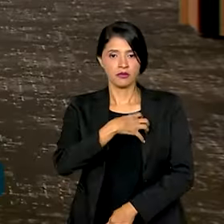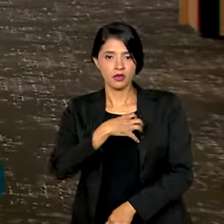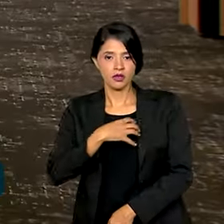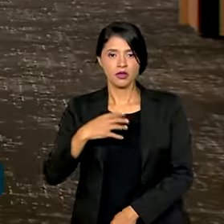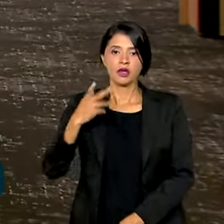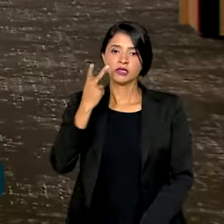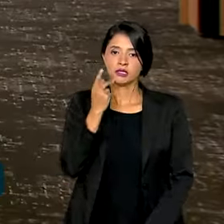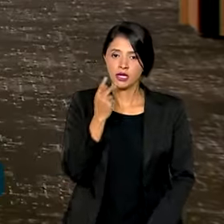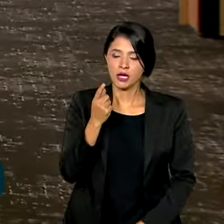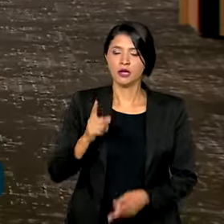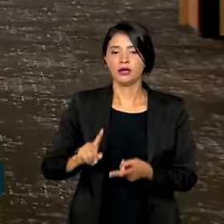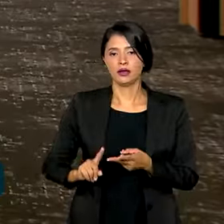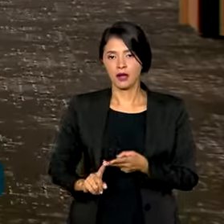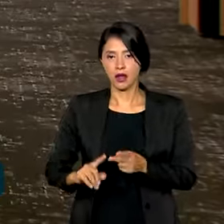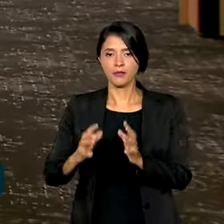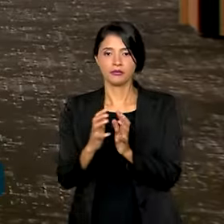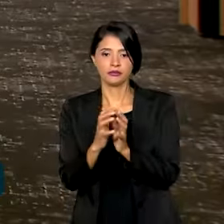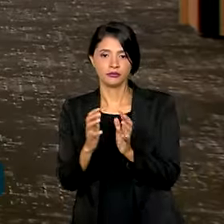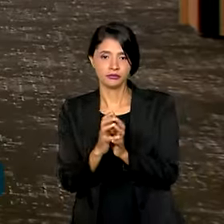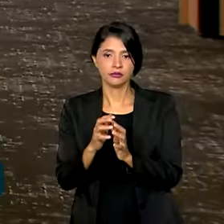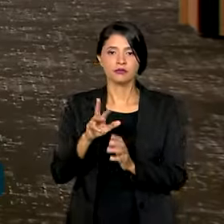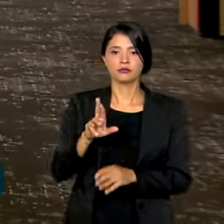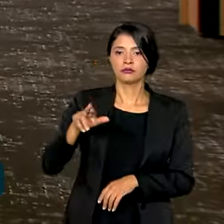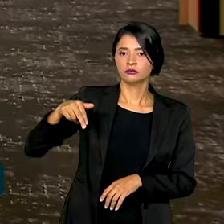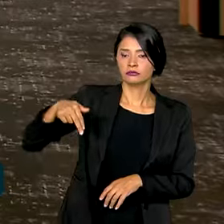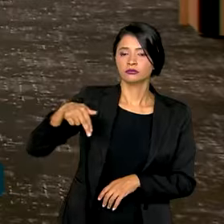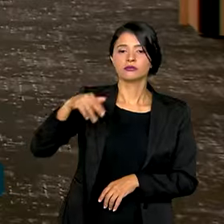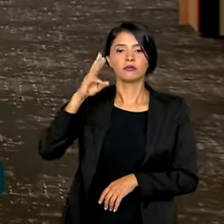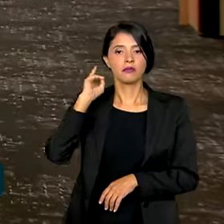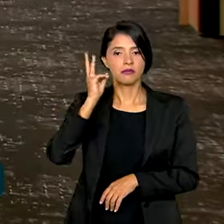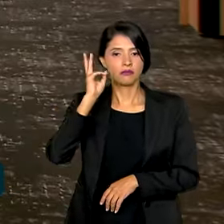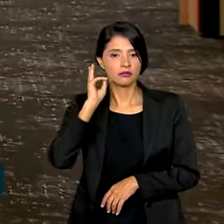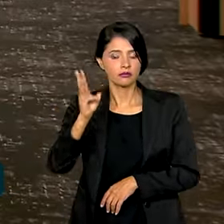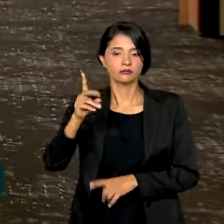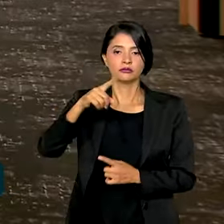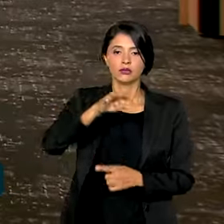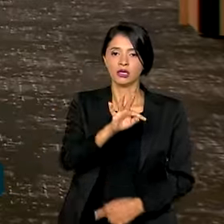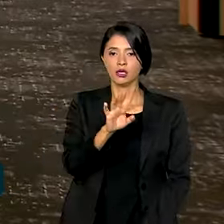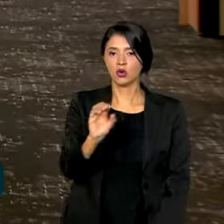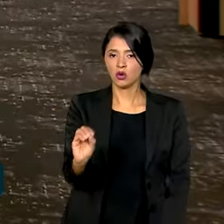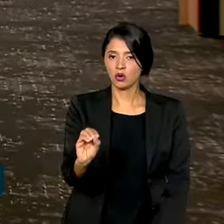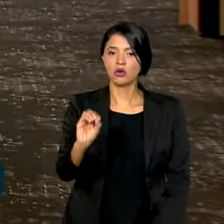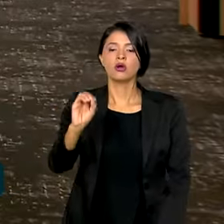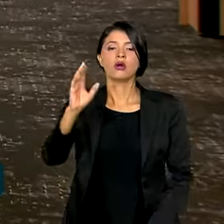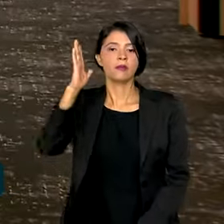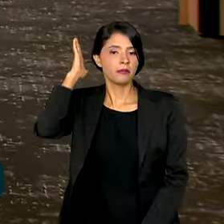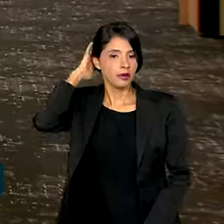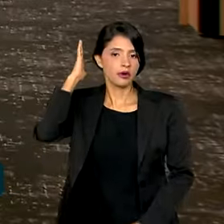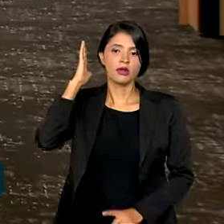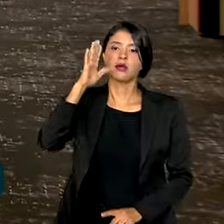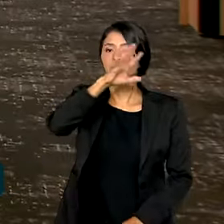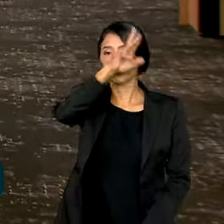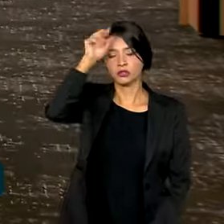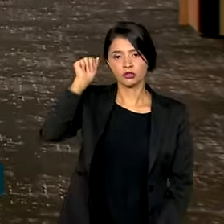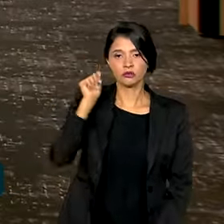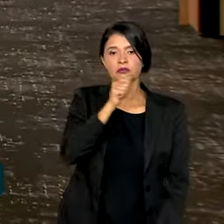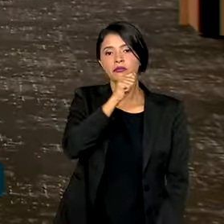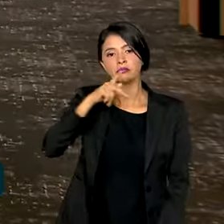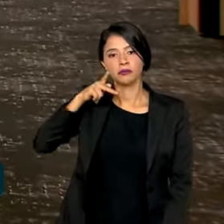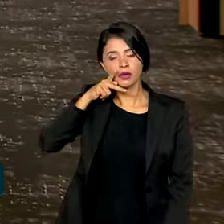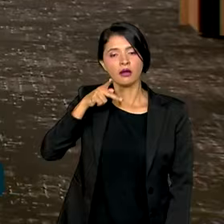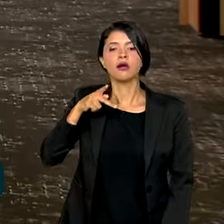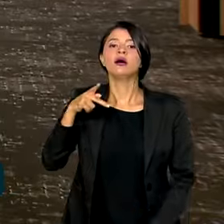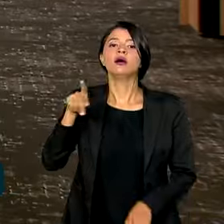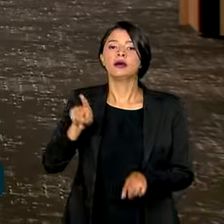Ceará, Pernambuco, Rio Grande do Norte, Maranhão, Tocantins, Pará, Amazonas, Amapá e Roraima